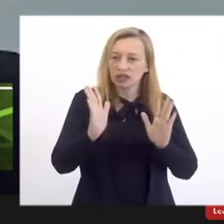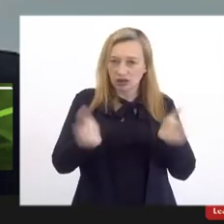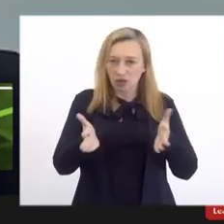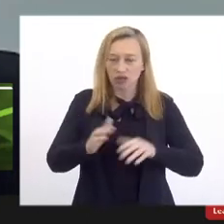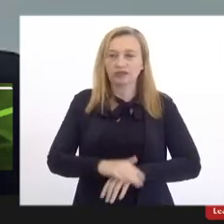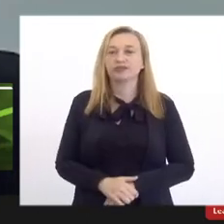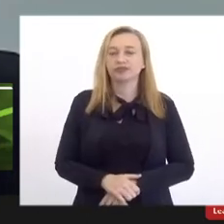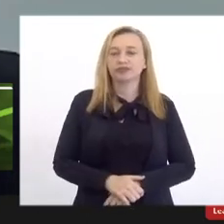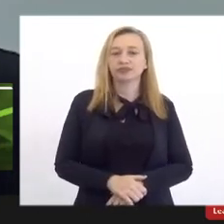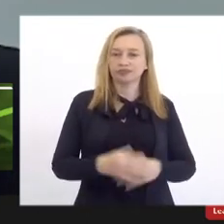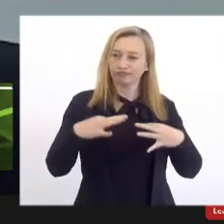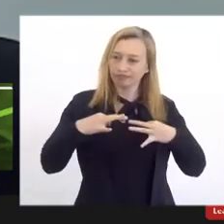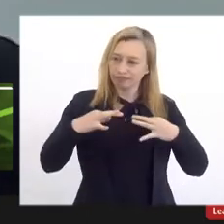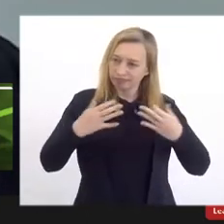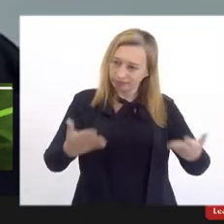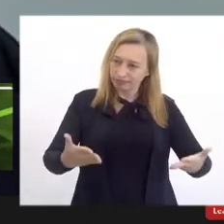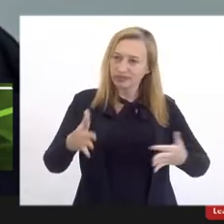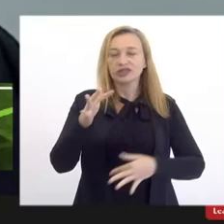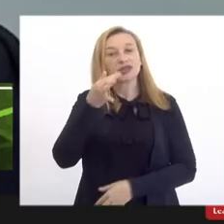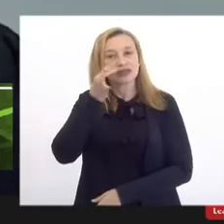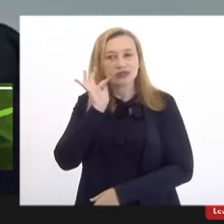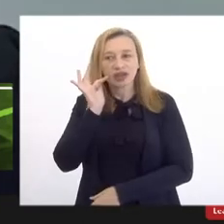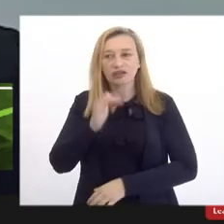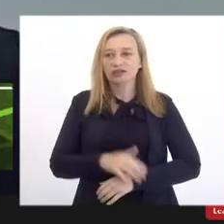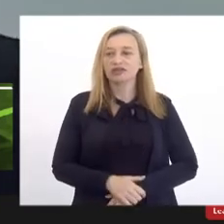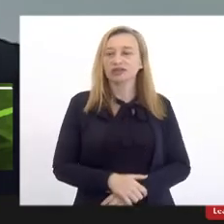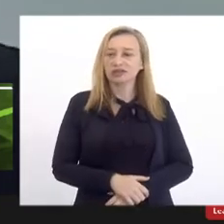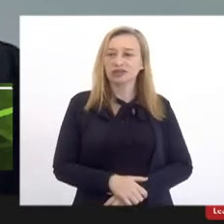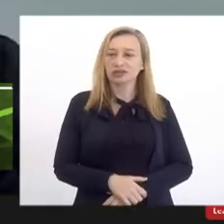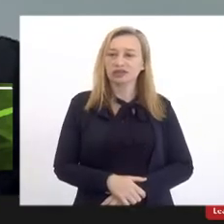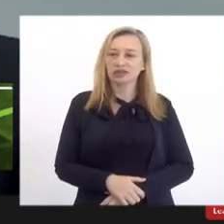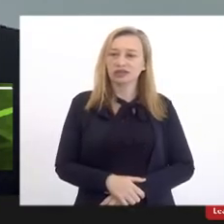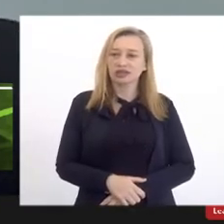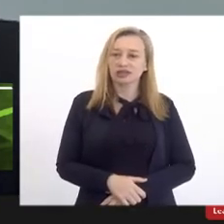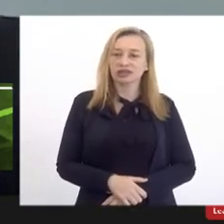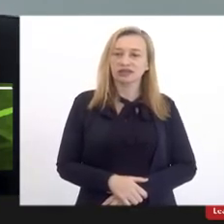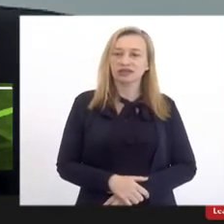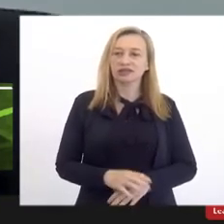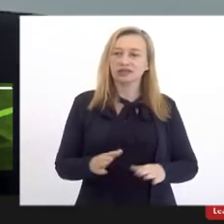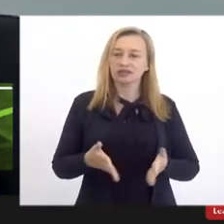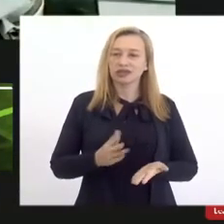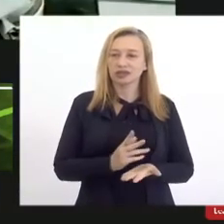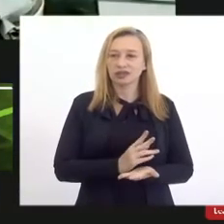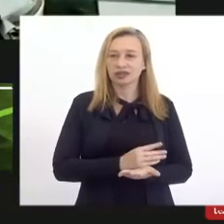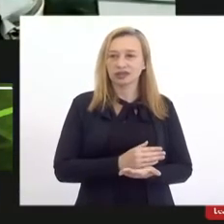Então, estou aqui à disposição, Flávio, vamos tocando aqui a nossa audiência pública.